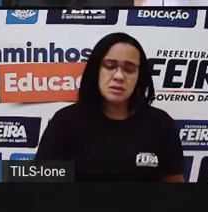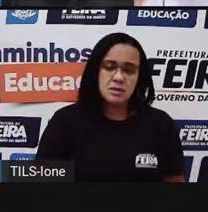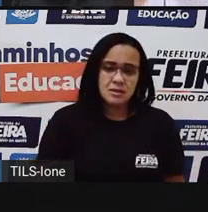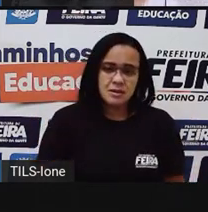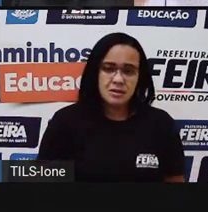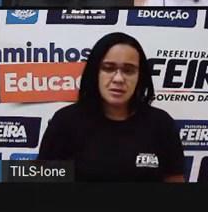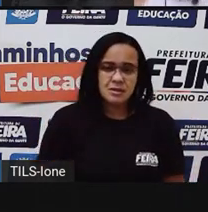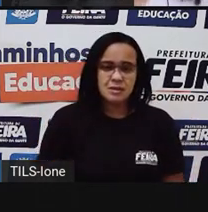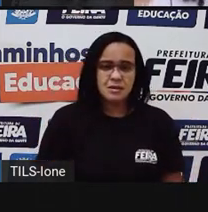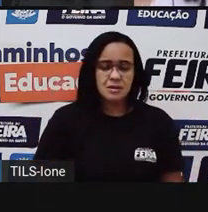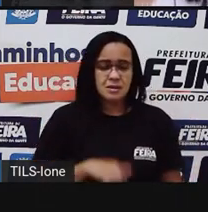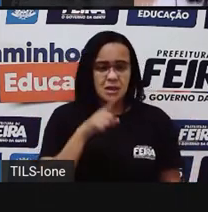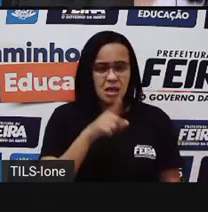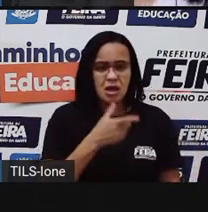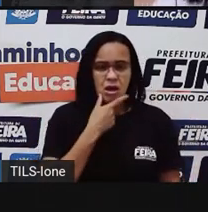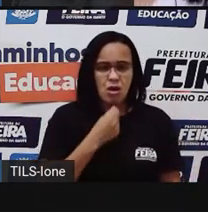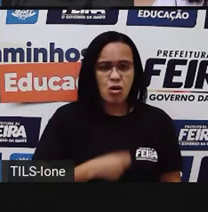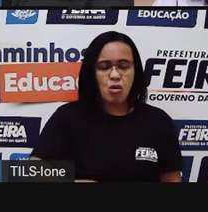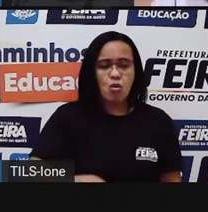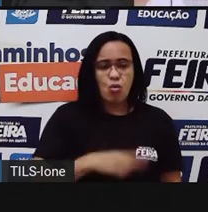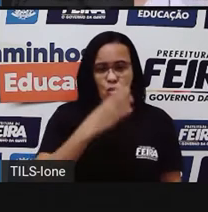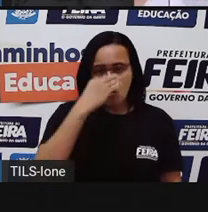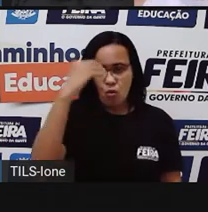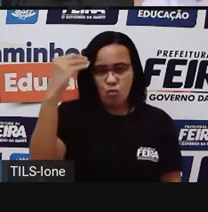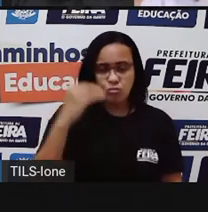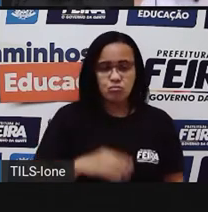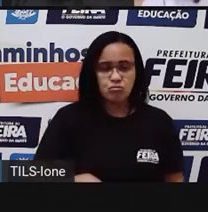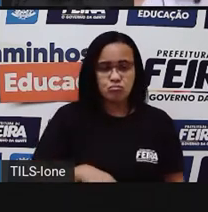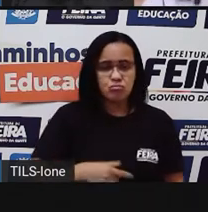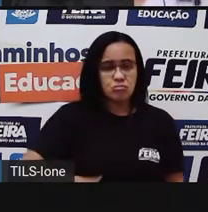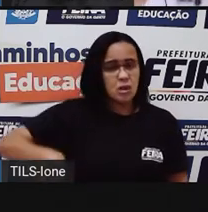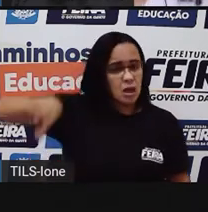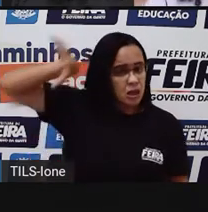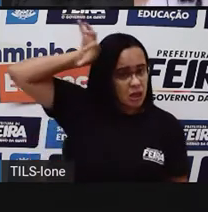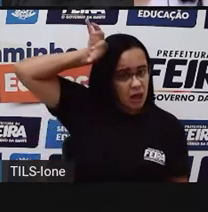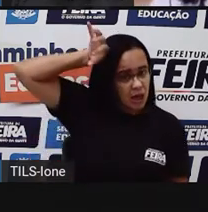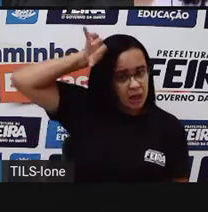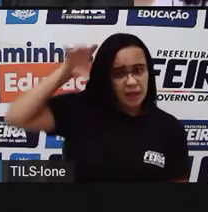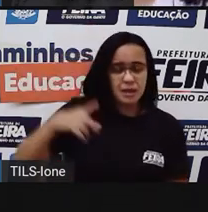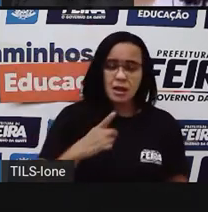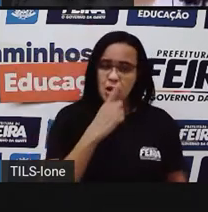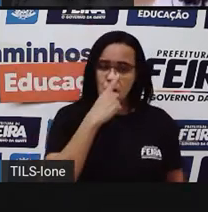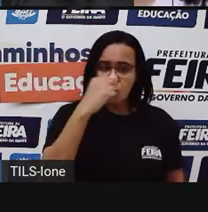boto cor-de-rosa? Ou é o curupira?